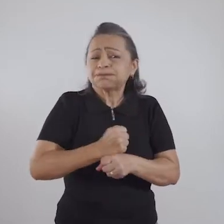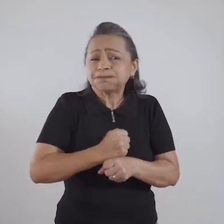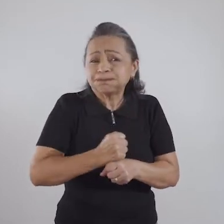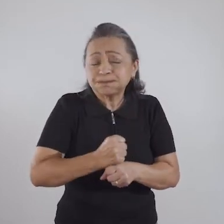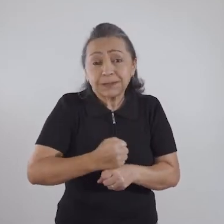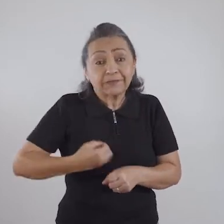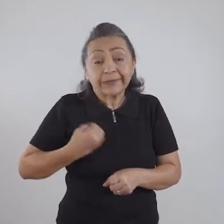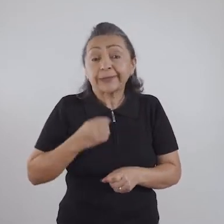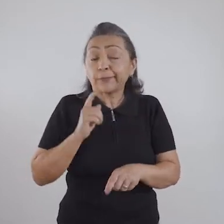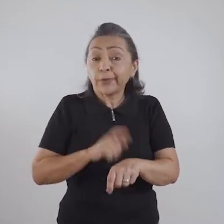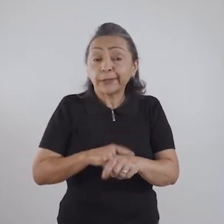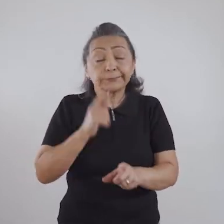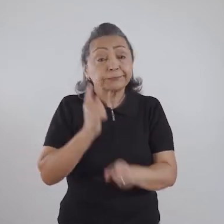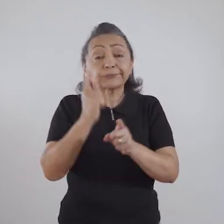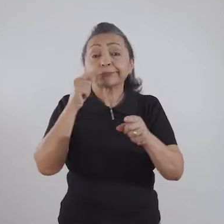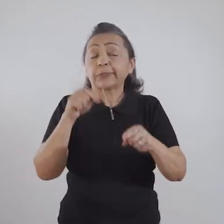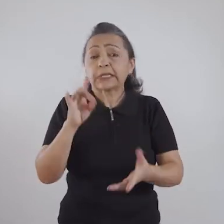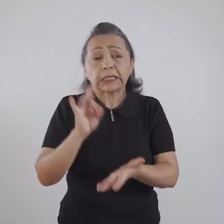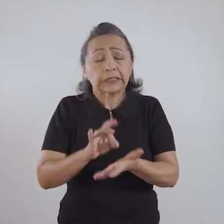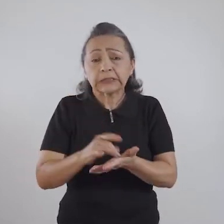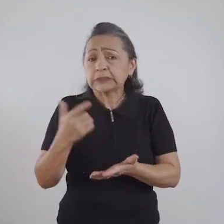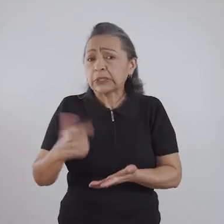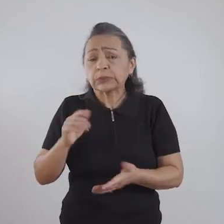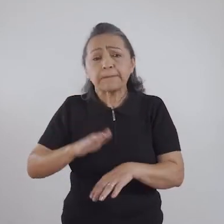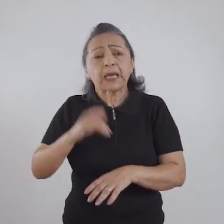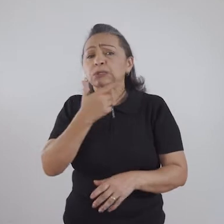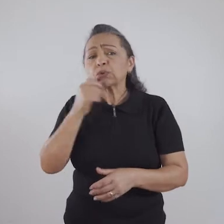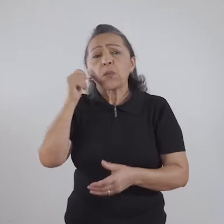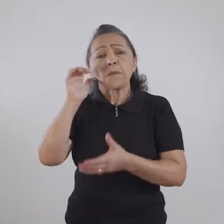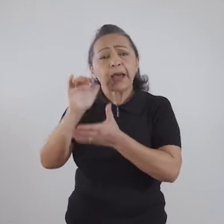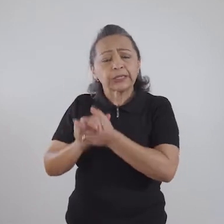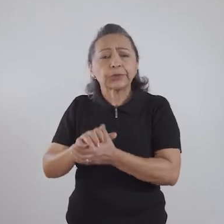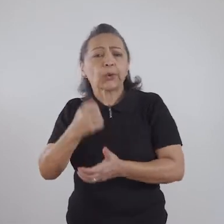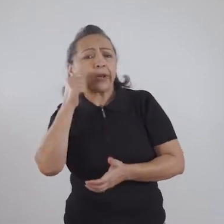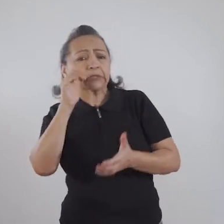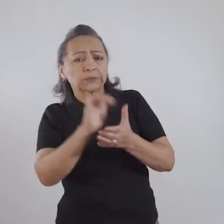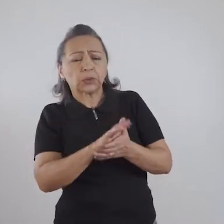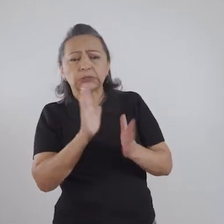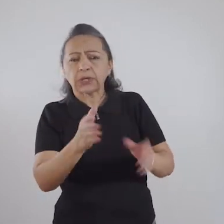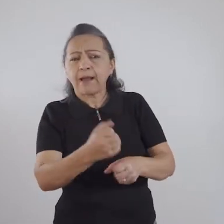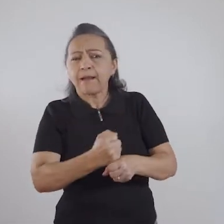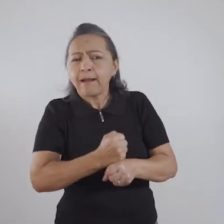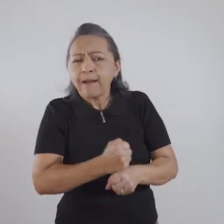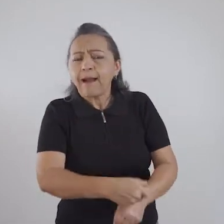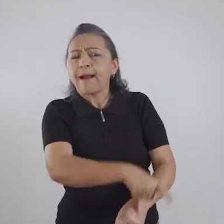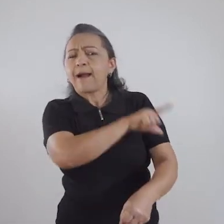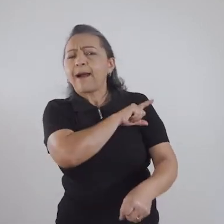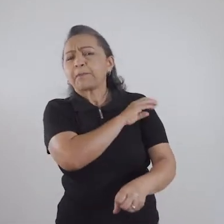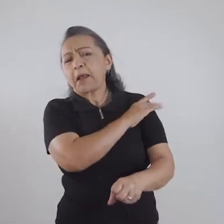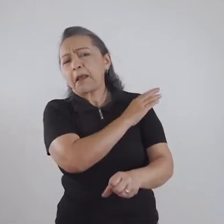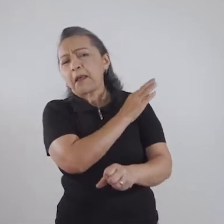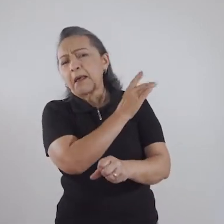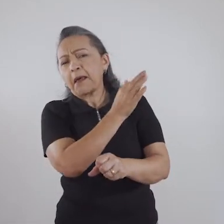dessa constatação e dessa realidade de não ter o seu companheiro ou a sua companheira de anos, onde construíram uma